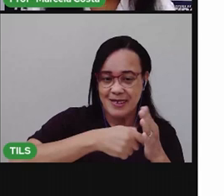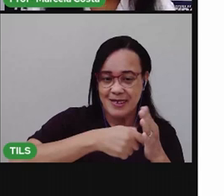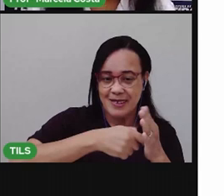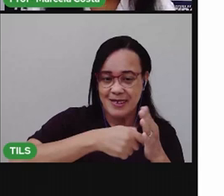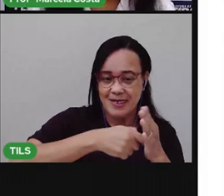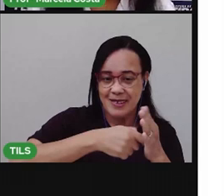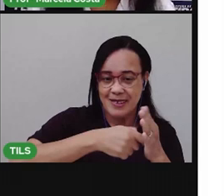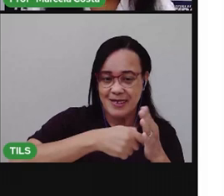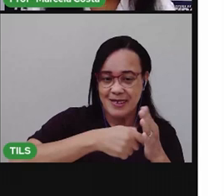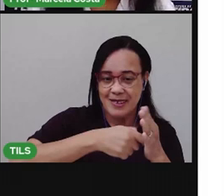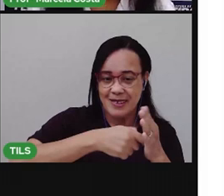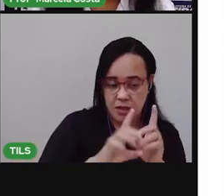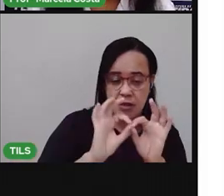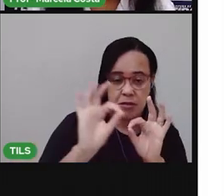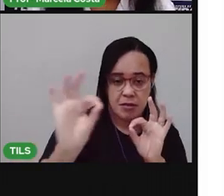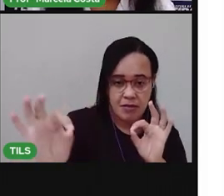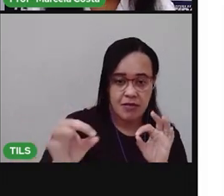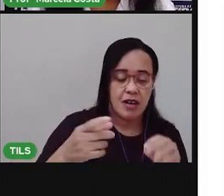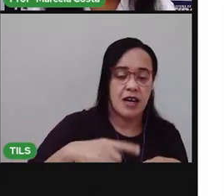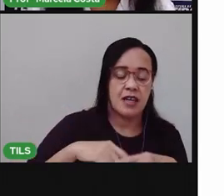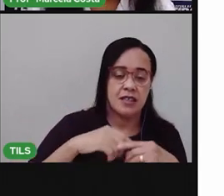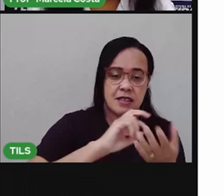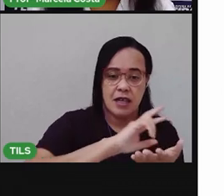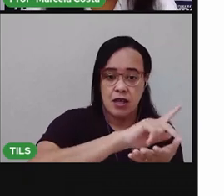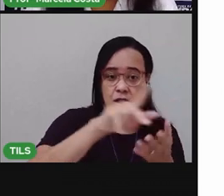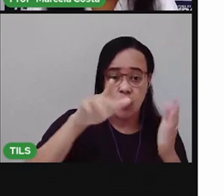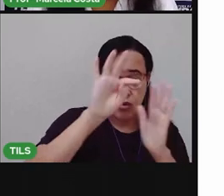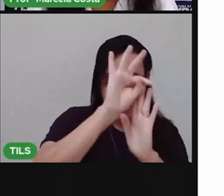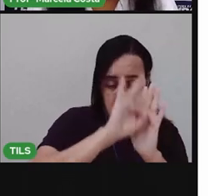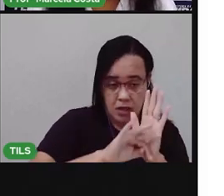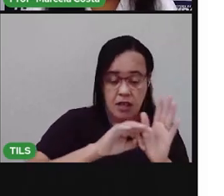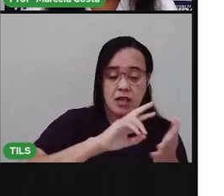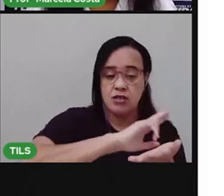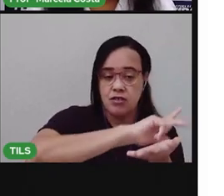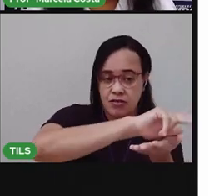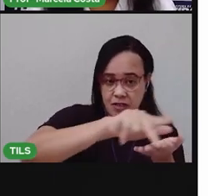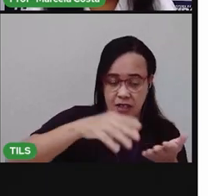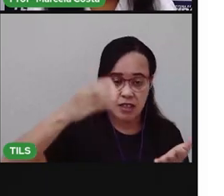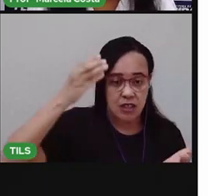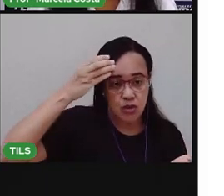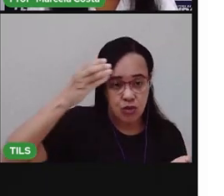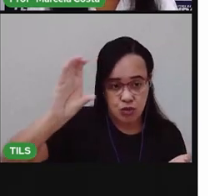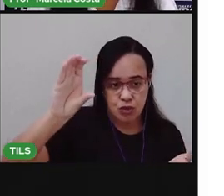contextos, em diferentes culturas. Tá bom? Tá lá!